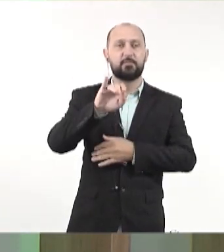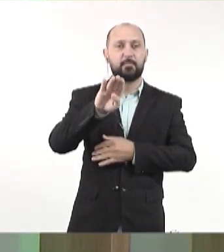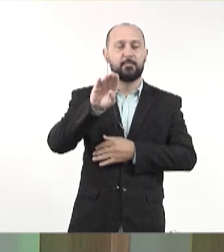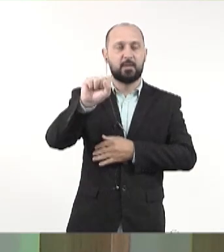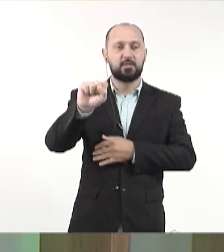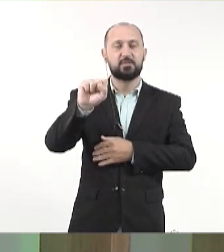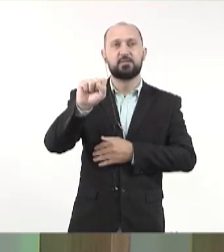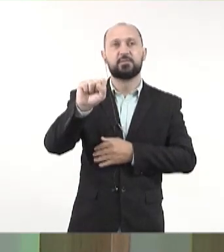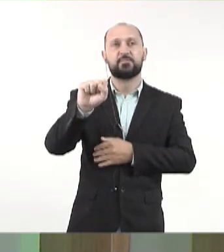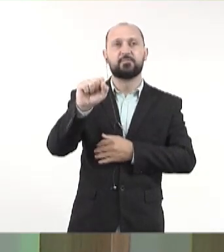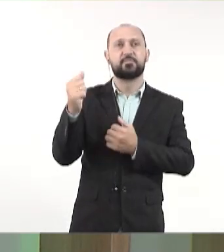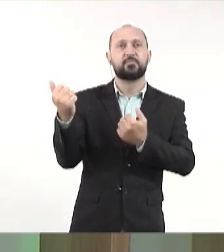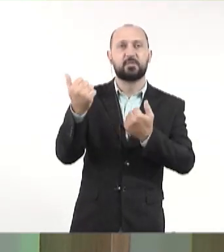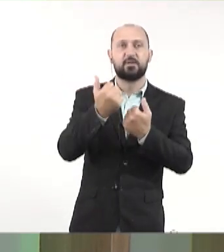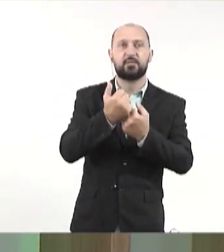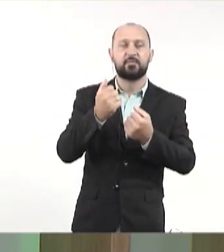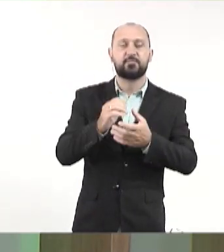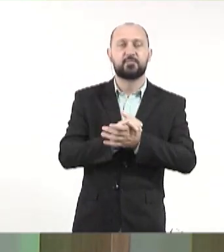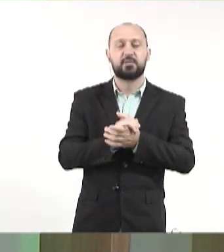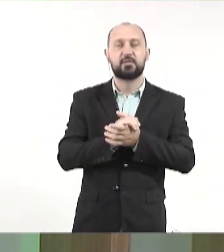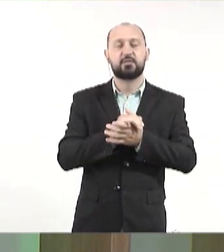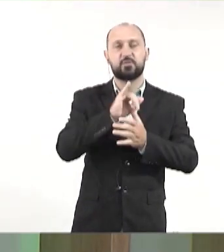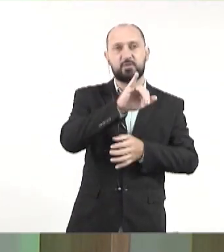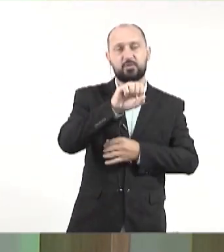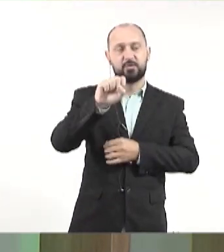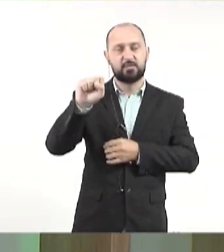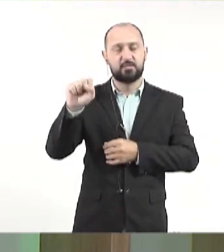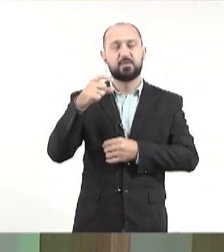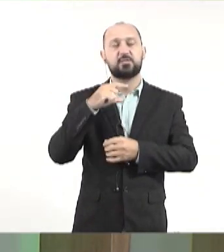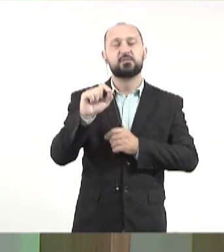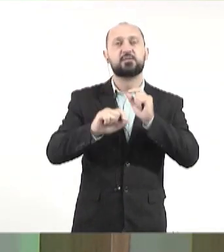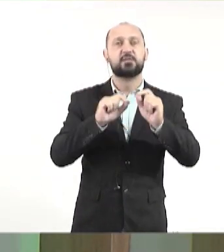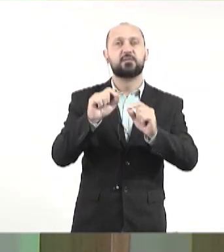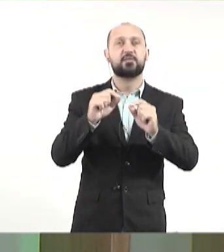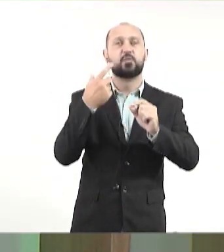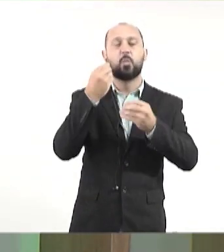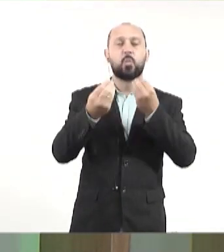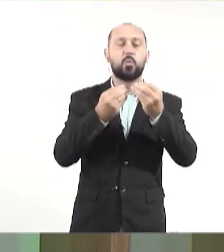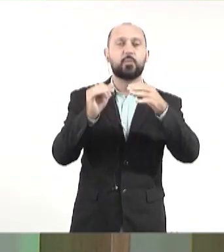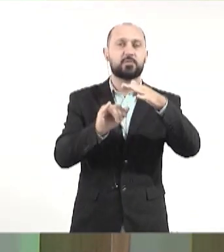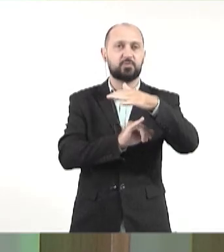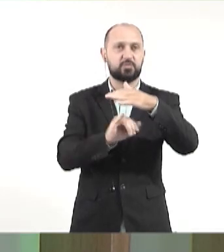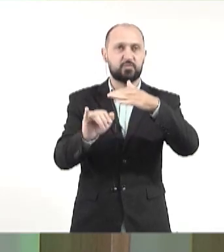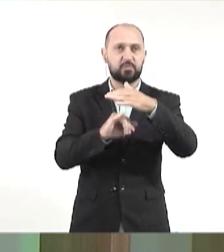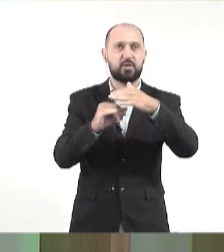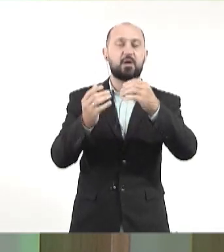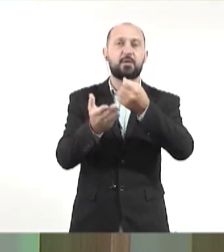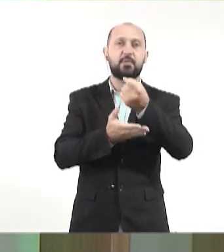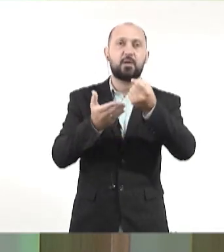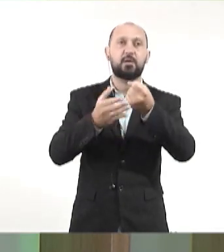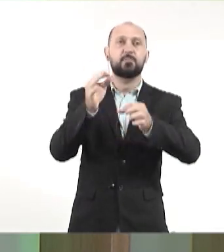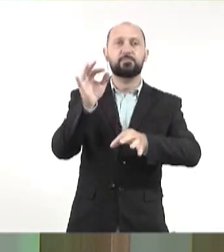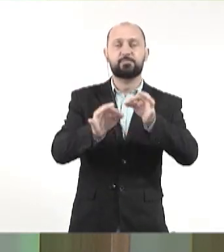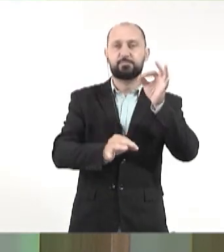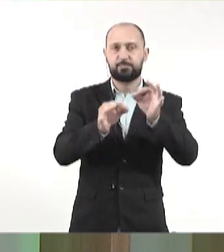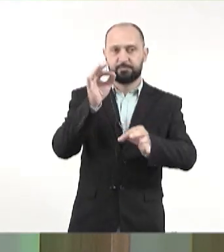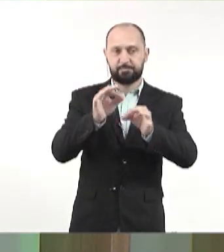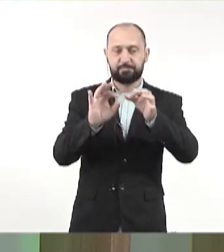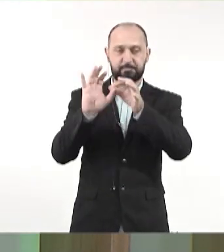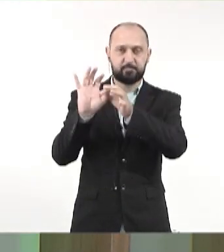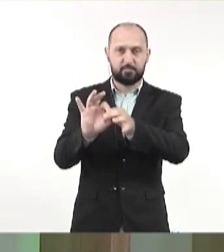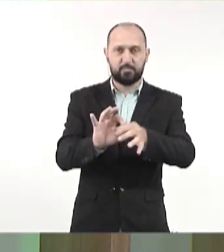IBS, que vem para substituir o ICMS e o ISS, o papel das instituições essenciais da justiça nesse